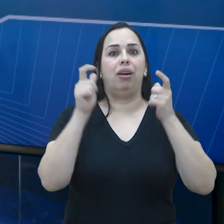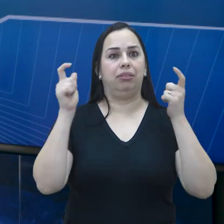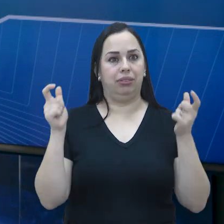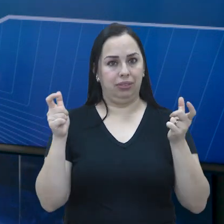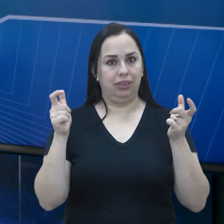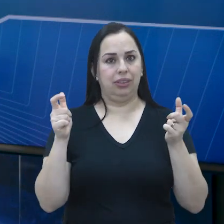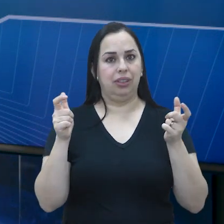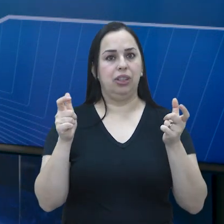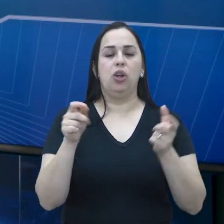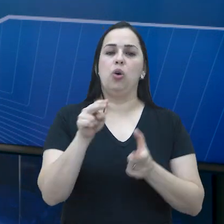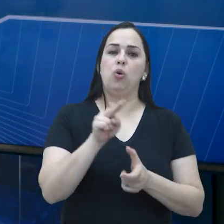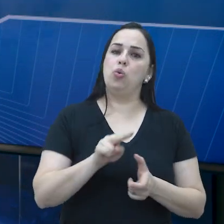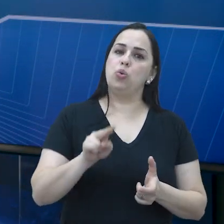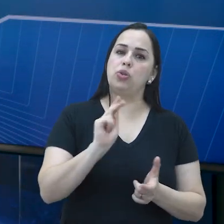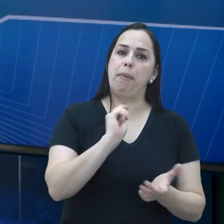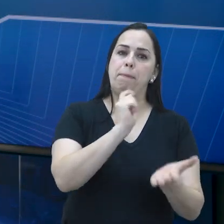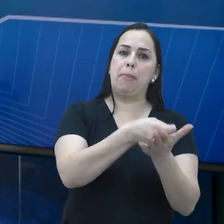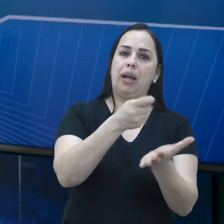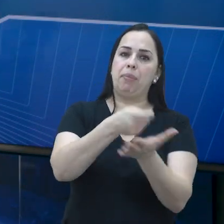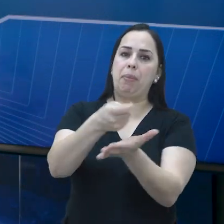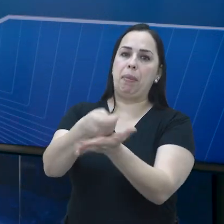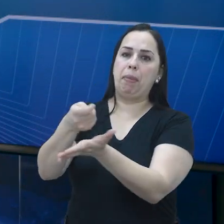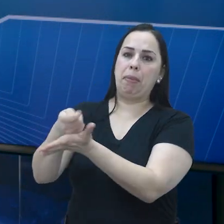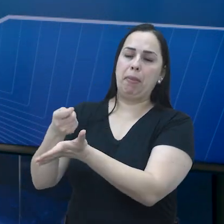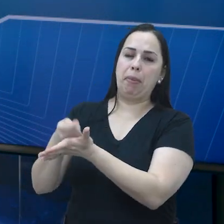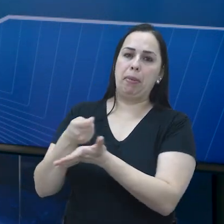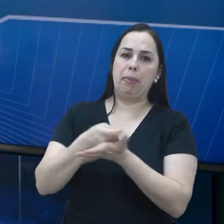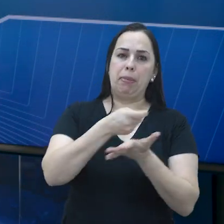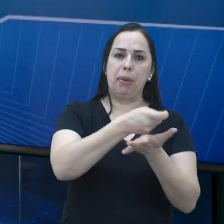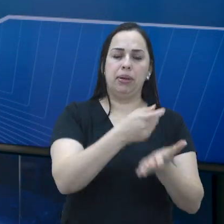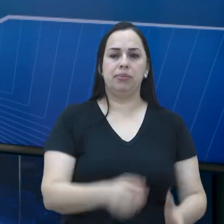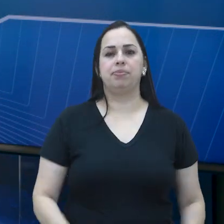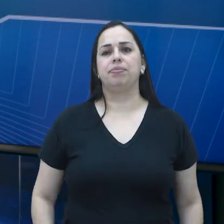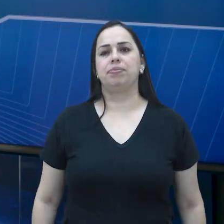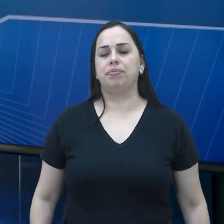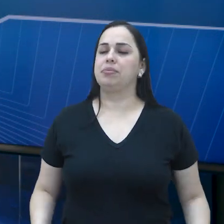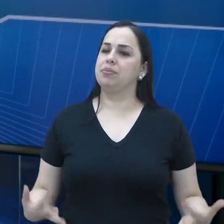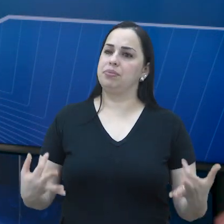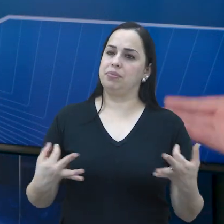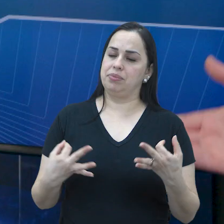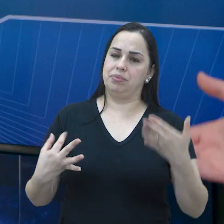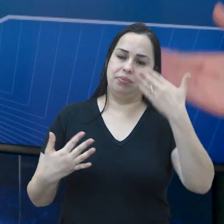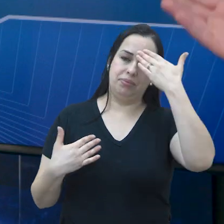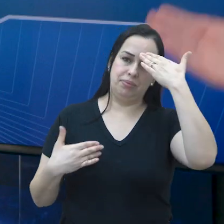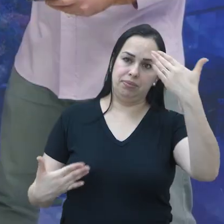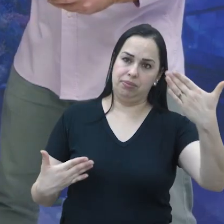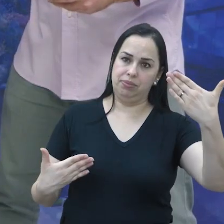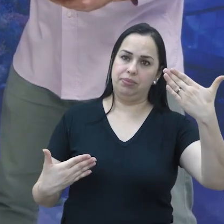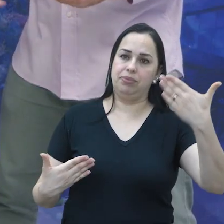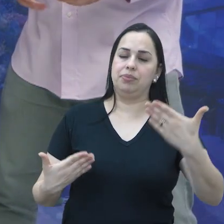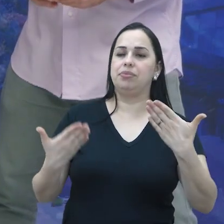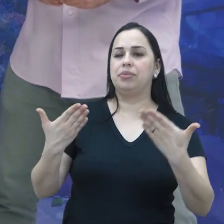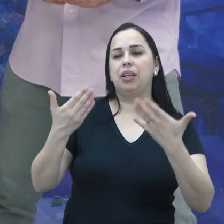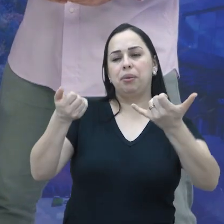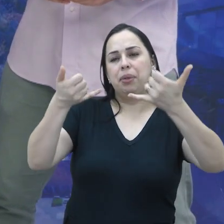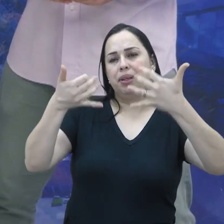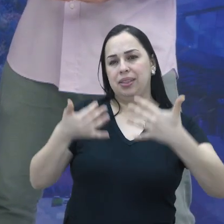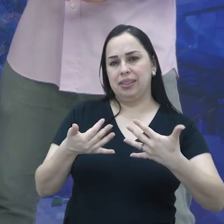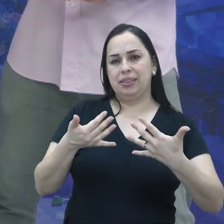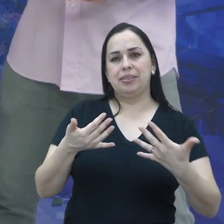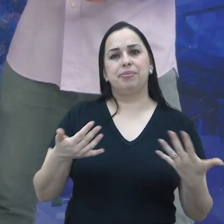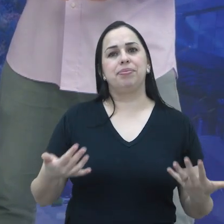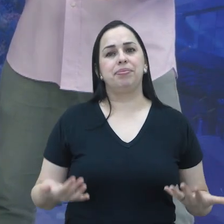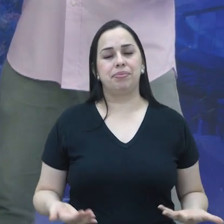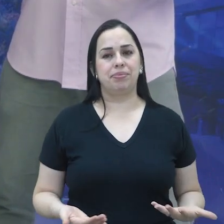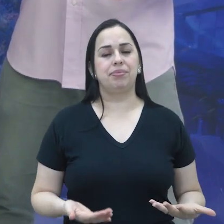bolo, ele acaba sendo usado para os custeios gerais da máquina pública. Perfeito. Muito obrigado, Rafael, pelas